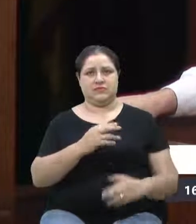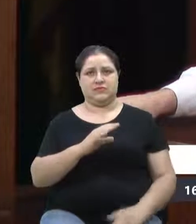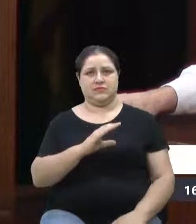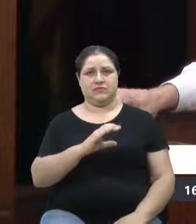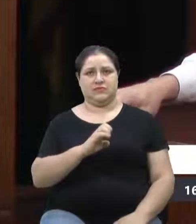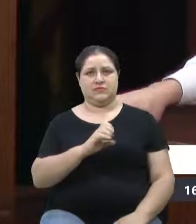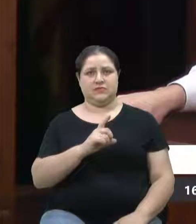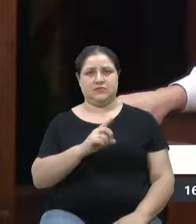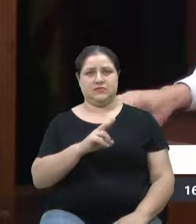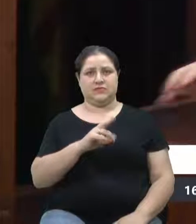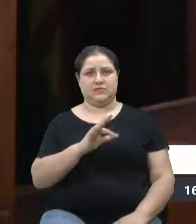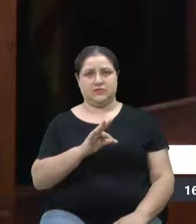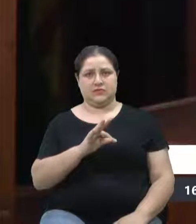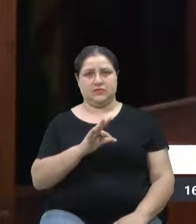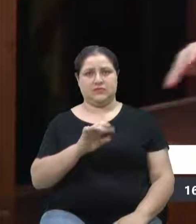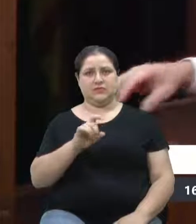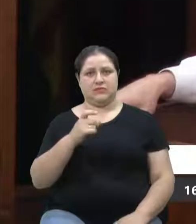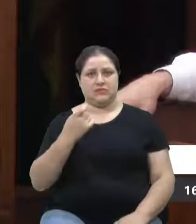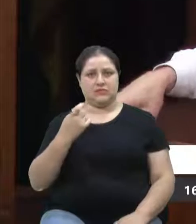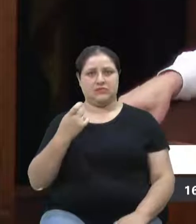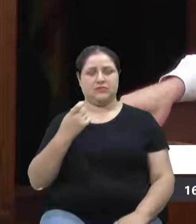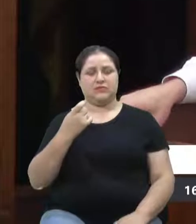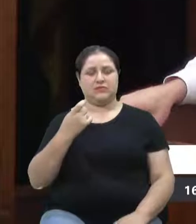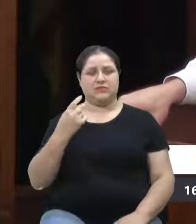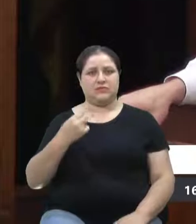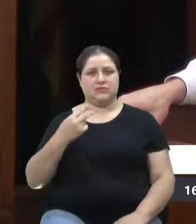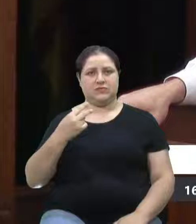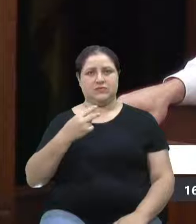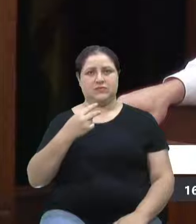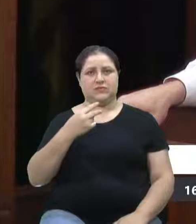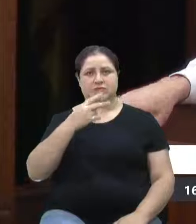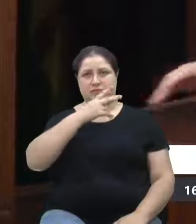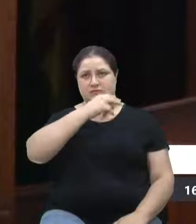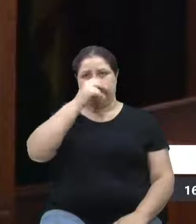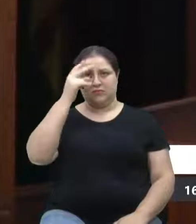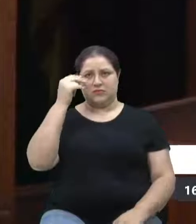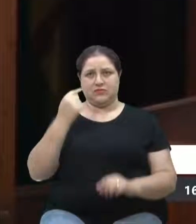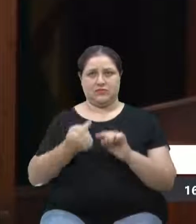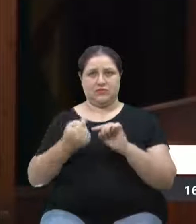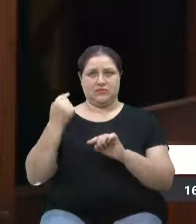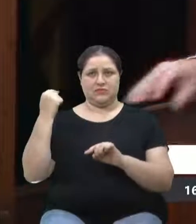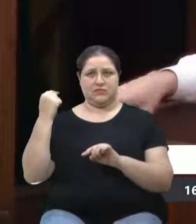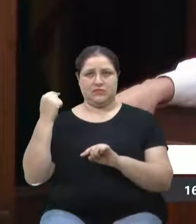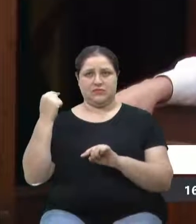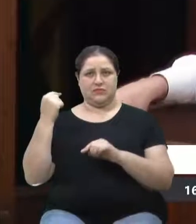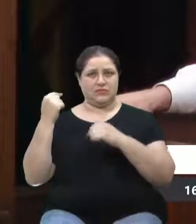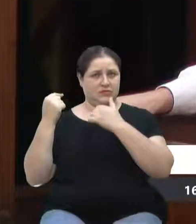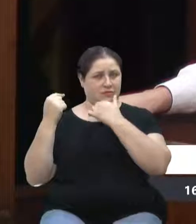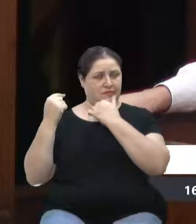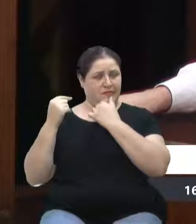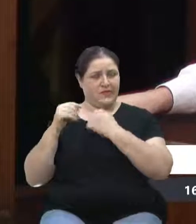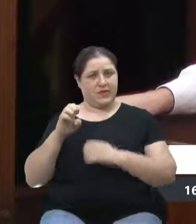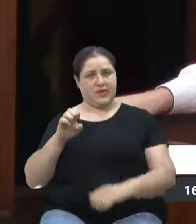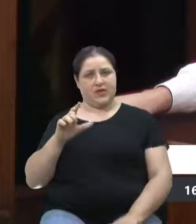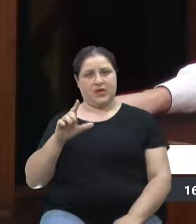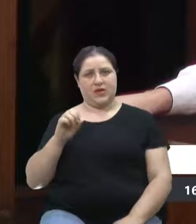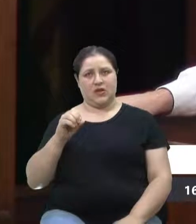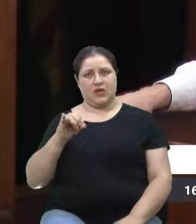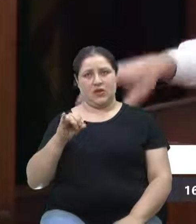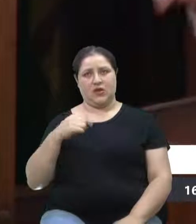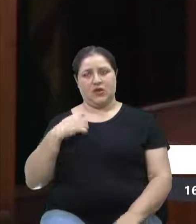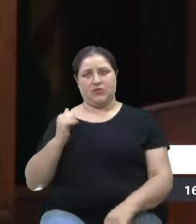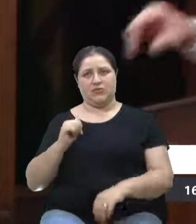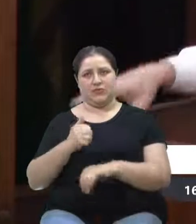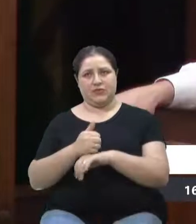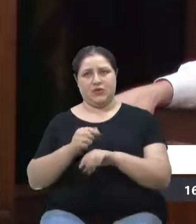assumir no lugar do ex-ex-prefeito Eloy em 2020 e no ano passado, hoje o vereador Bressan é o presidente, mas eu continuo